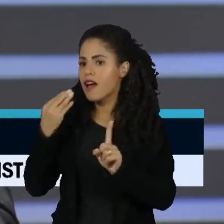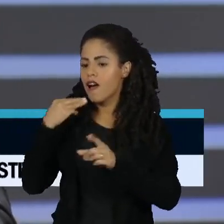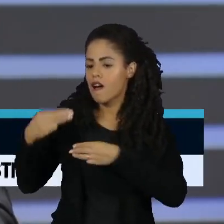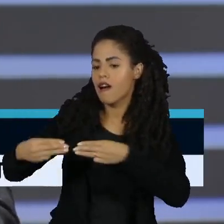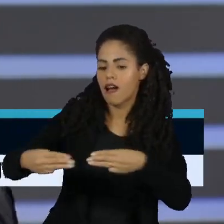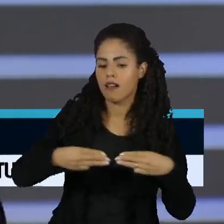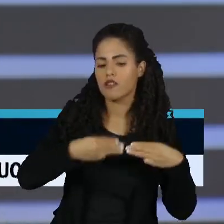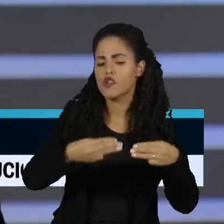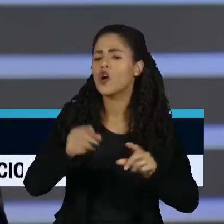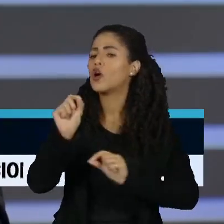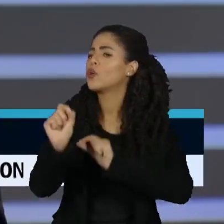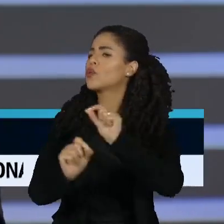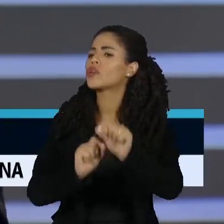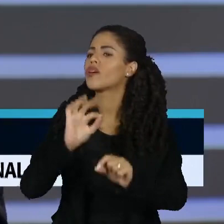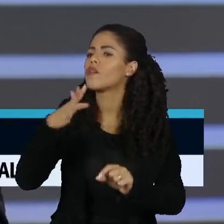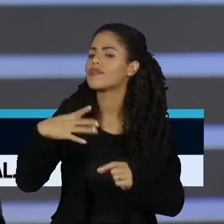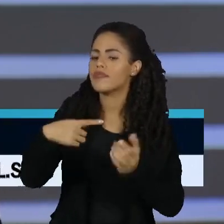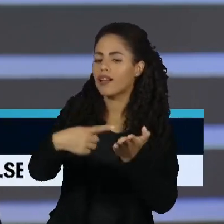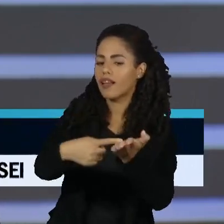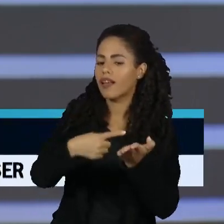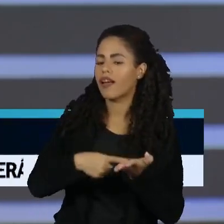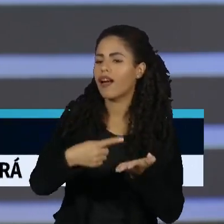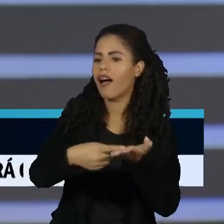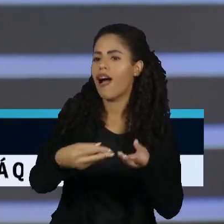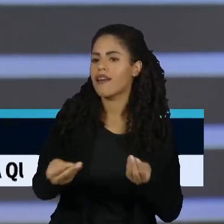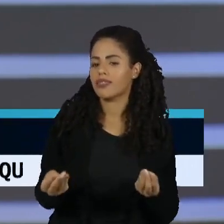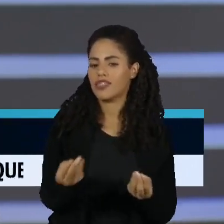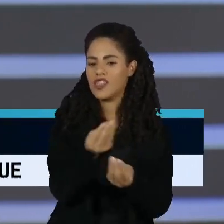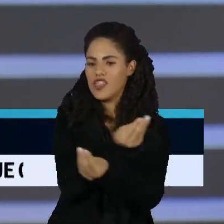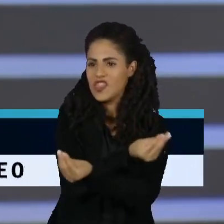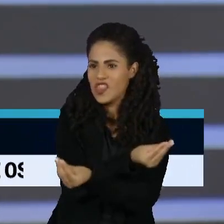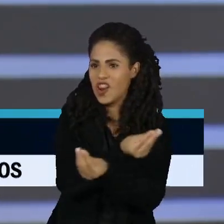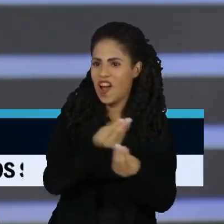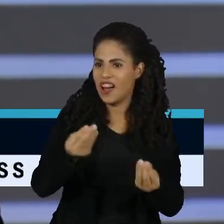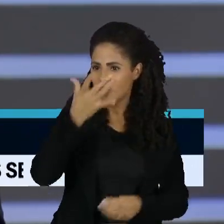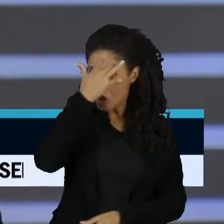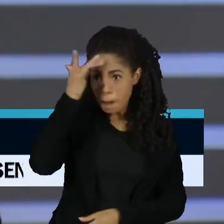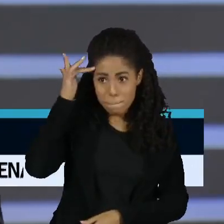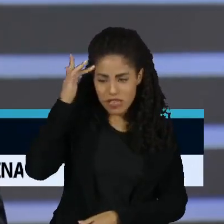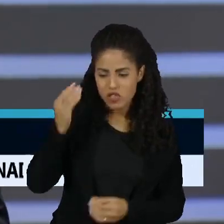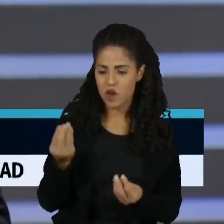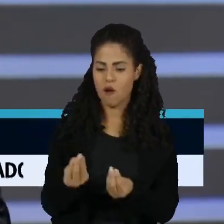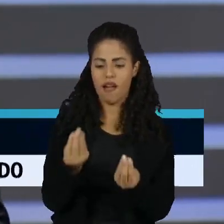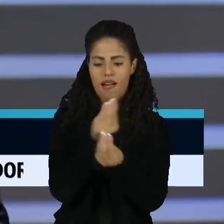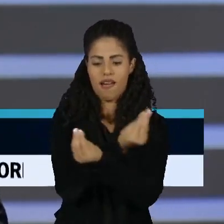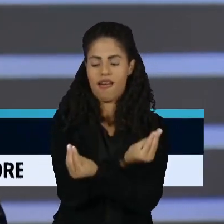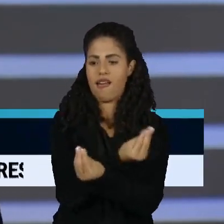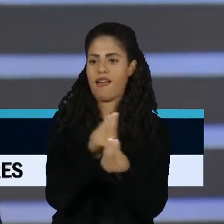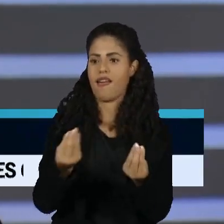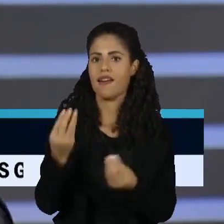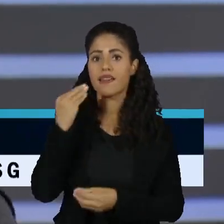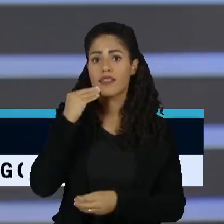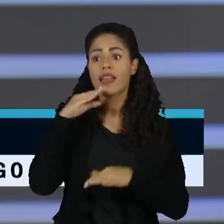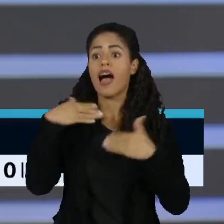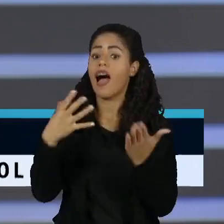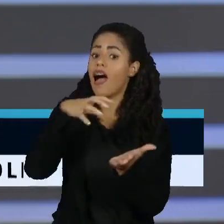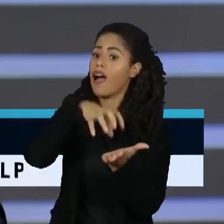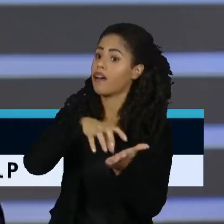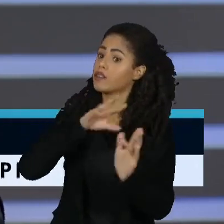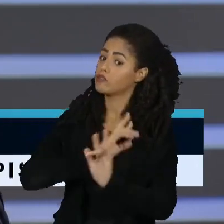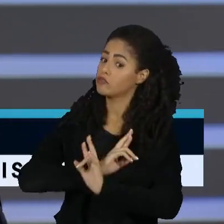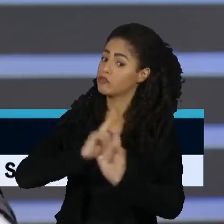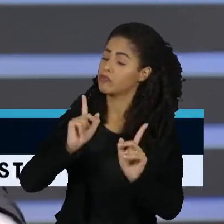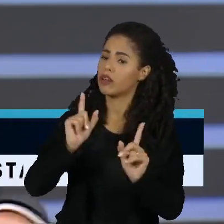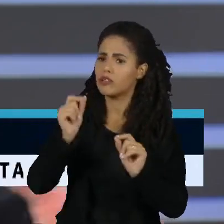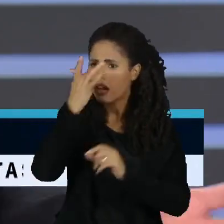aconteceu? Houve uma troca de membros na CPI do MST ligados a esses partidos do Centrão. Aí mudou de figura.